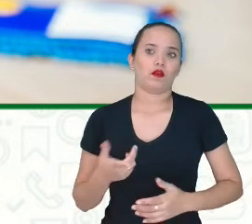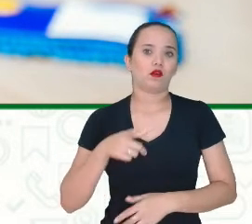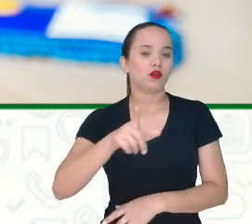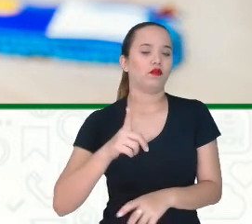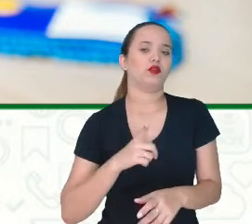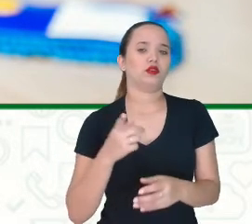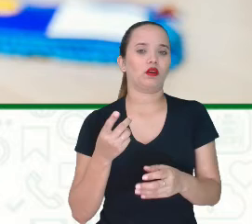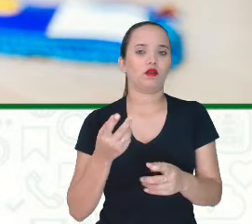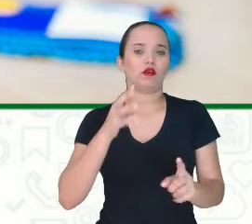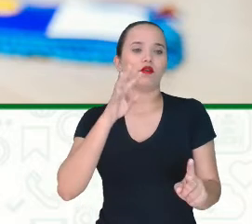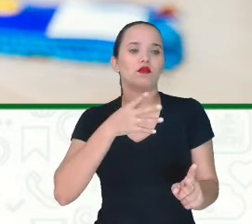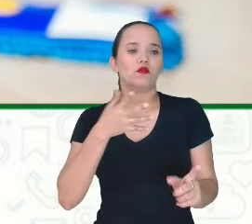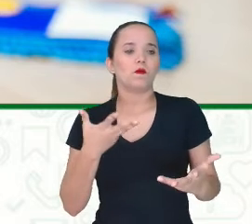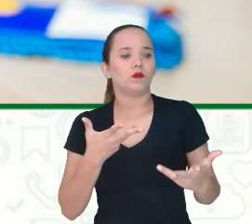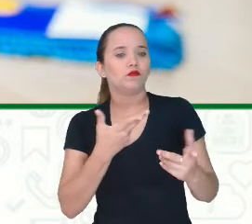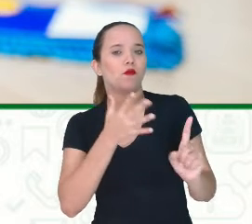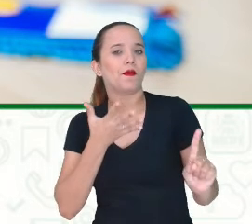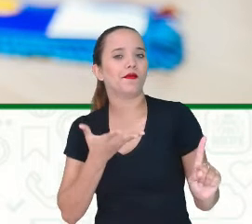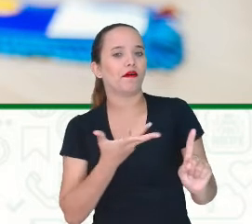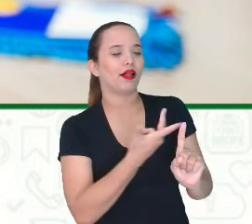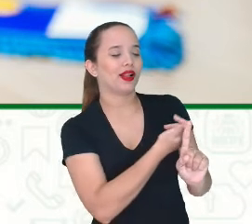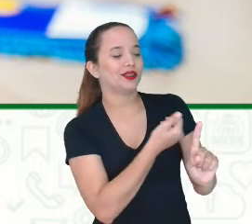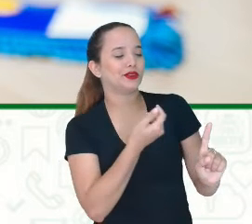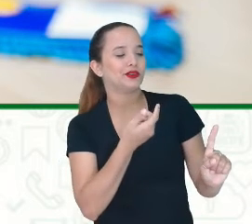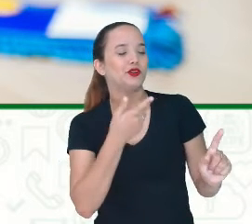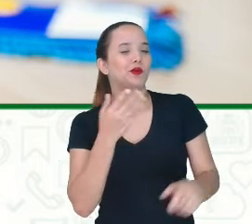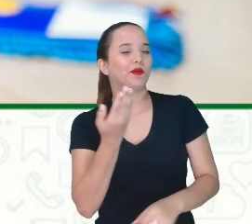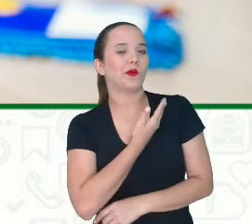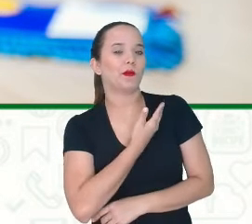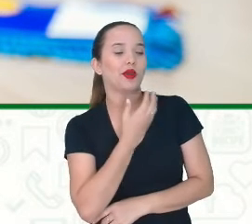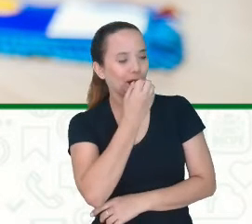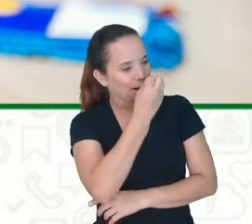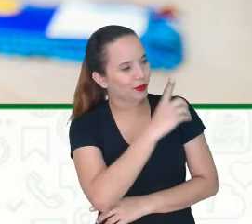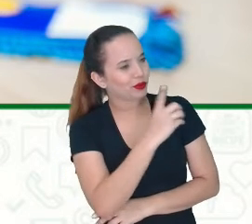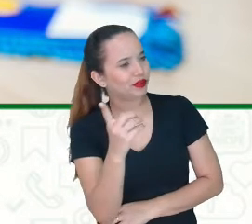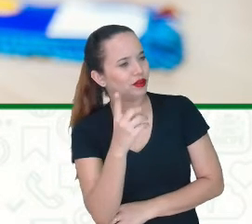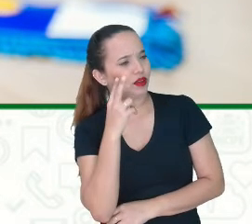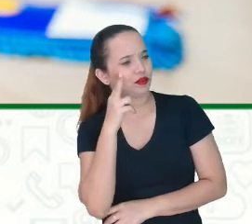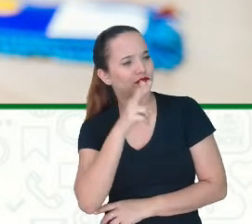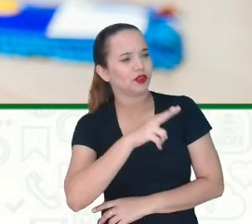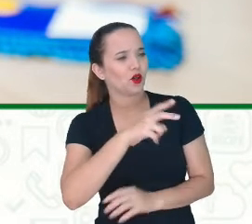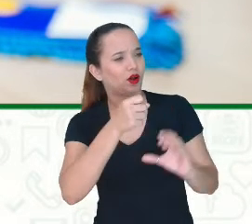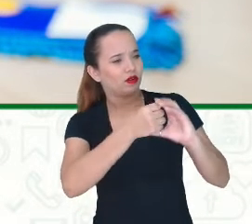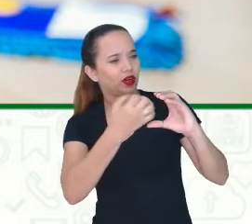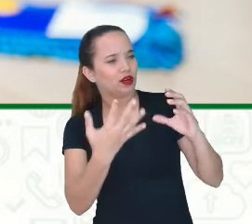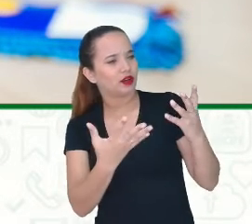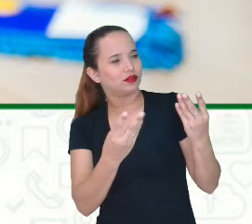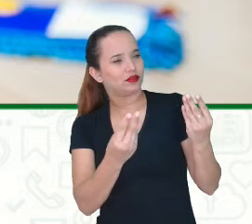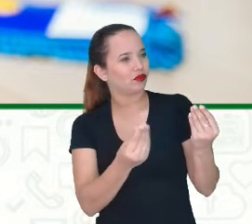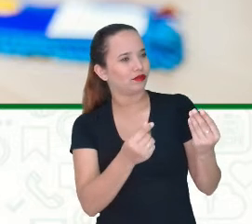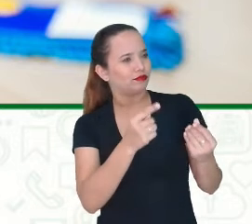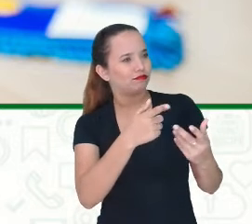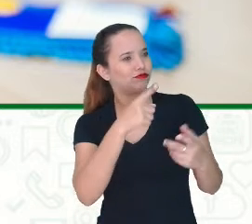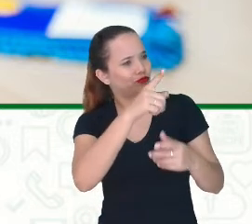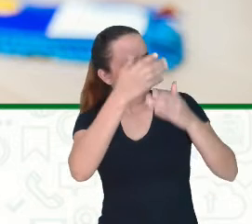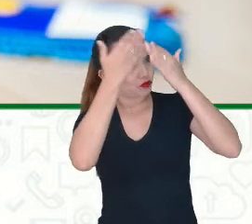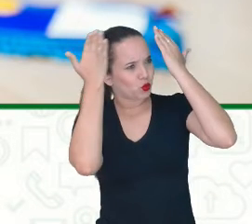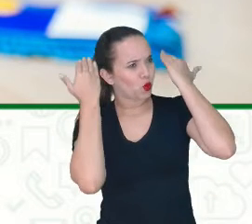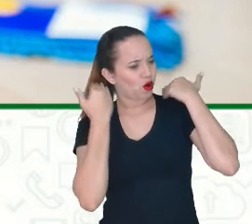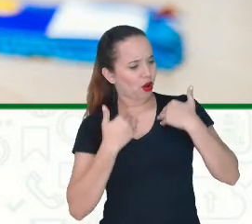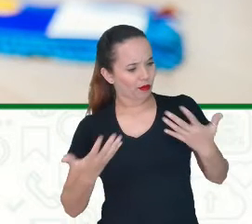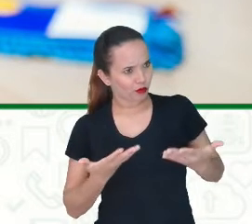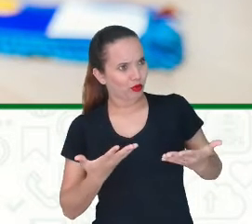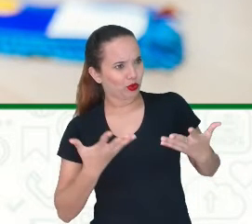Um elogio A um amigo Você chega lá Dá um bom dia E vê alguma característica Que chama a atenção E fala lá O seu cabelo Está